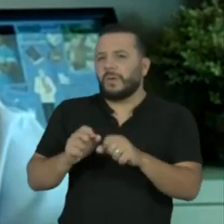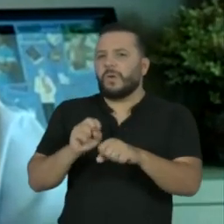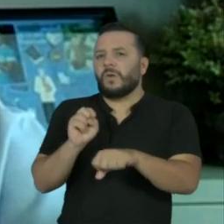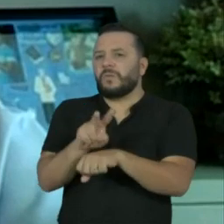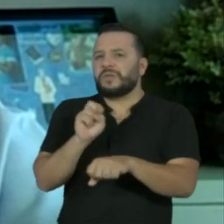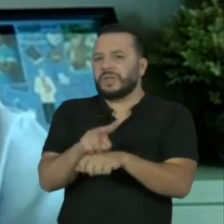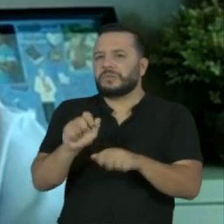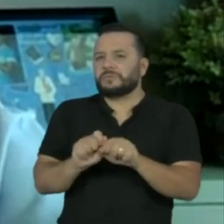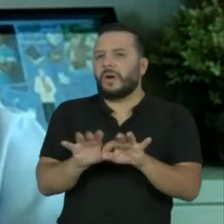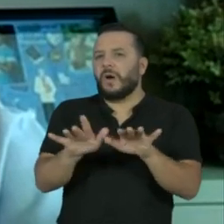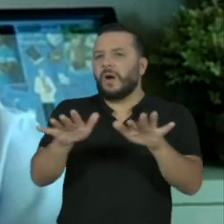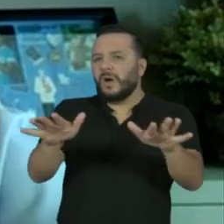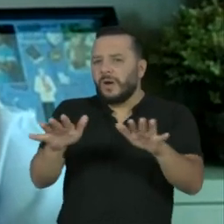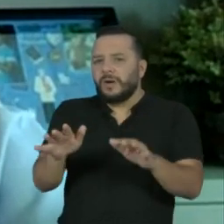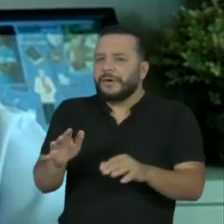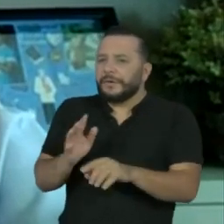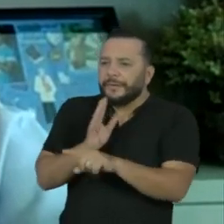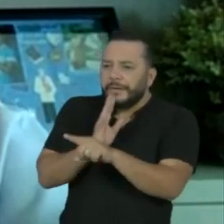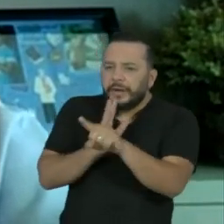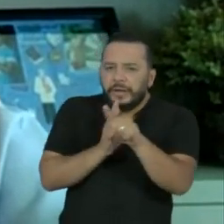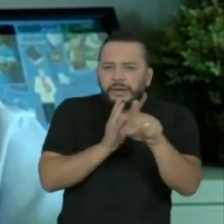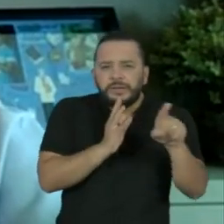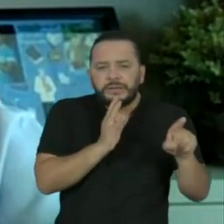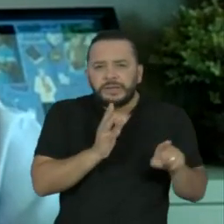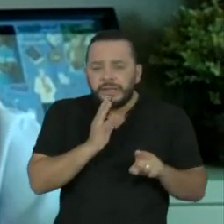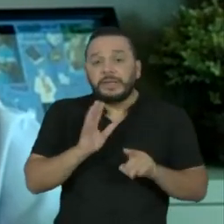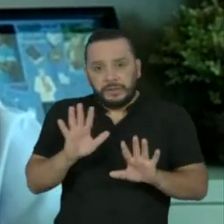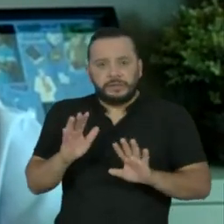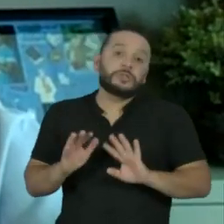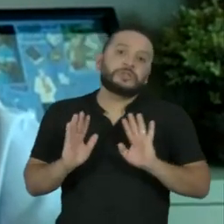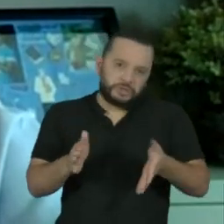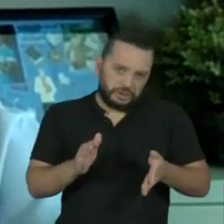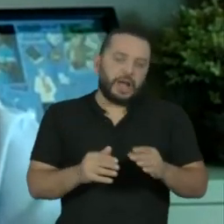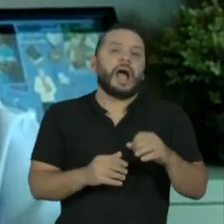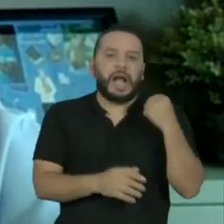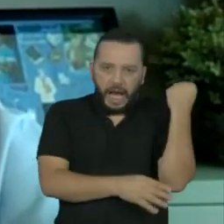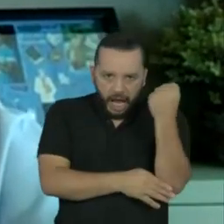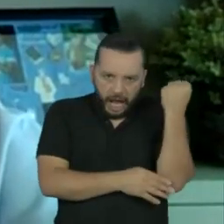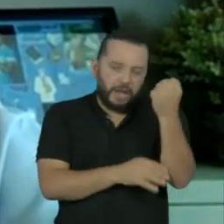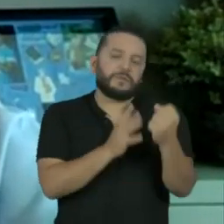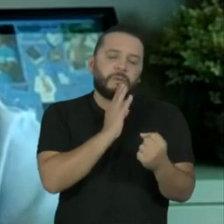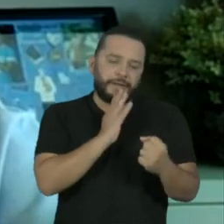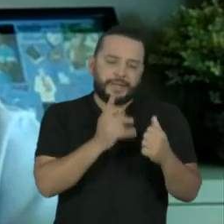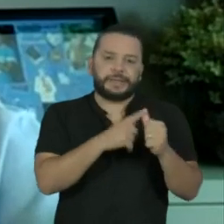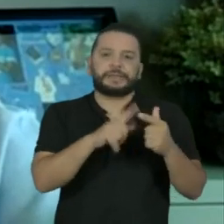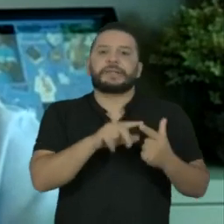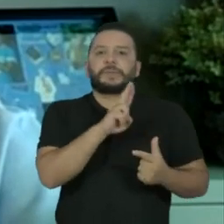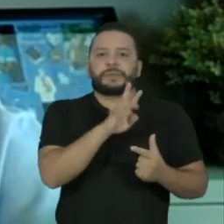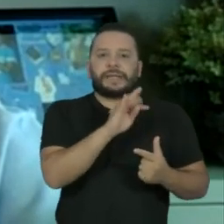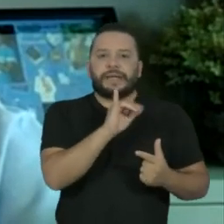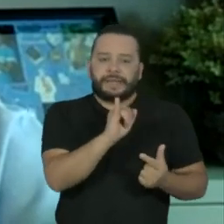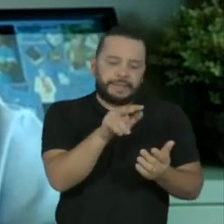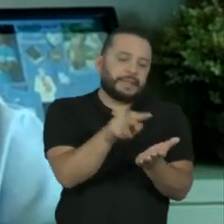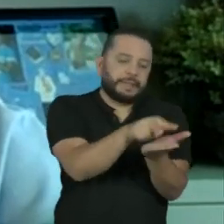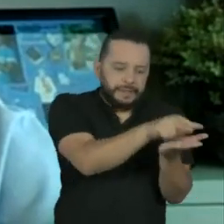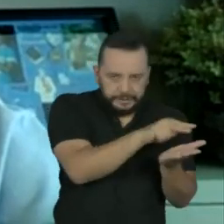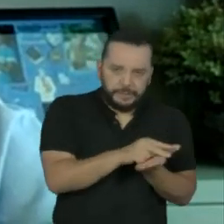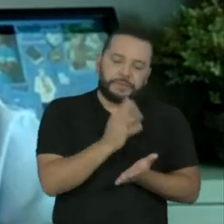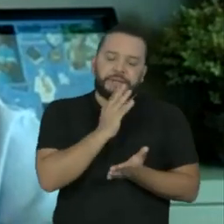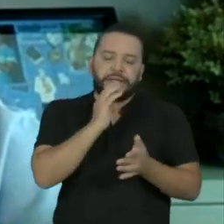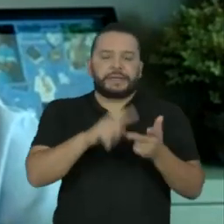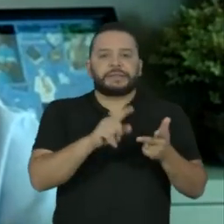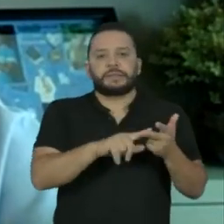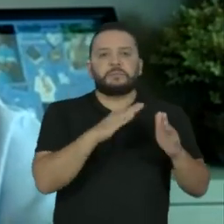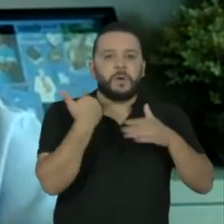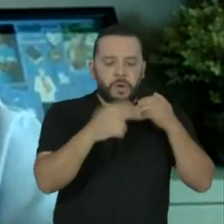que nós conhecemos principalmente os casos graves, os casos que vão parar em hospital, em UTI, que falecem. Mas